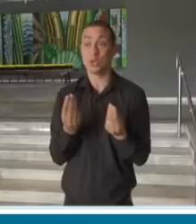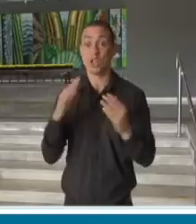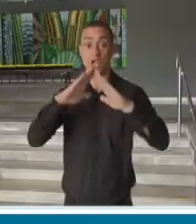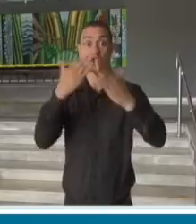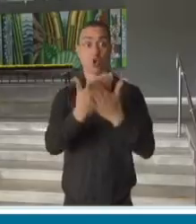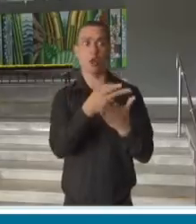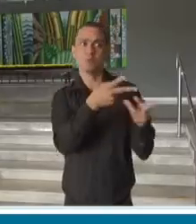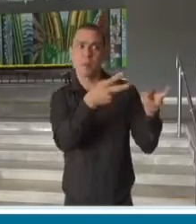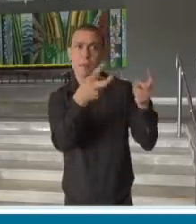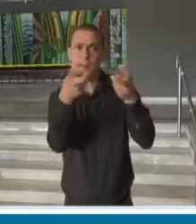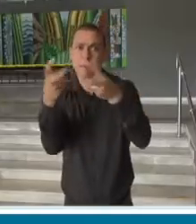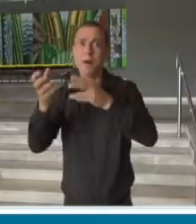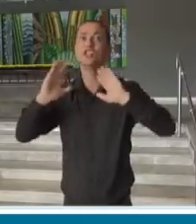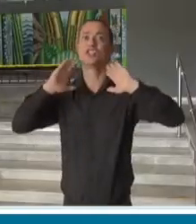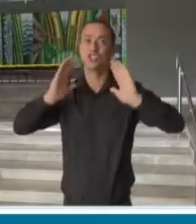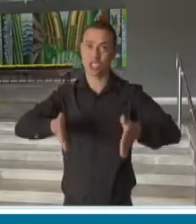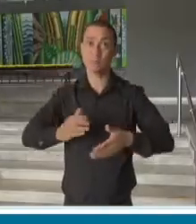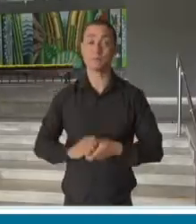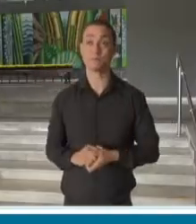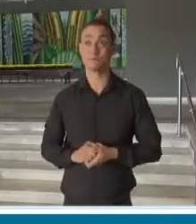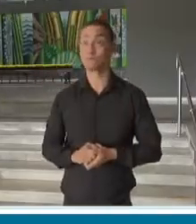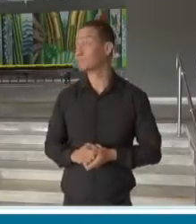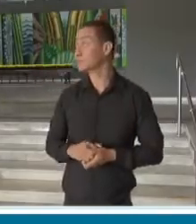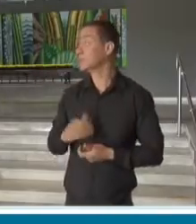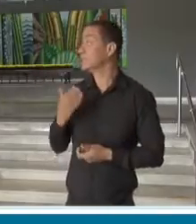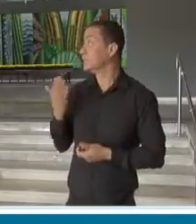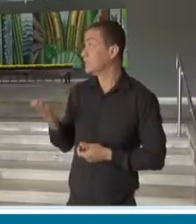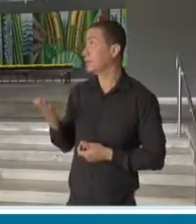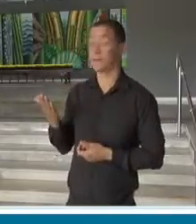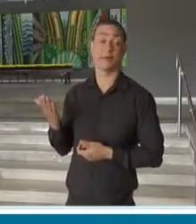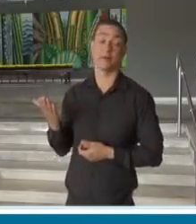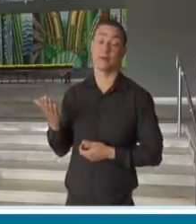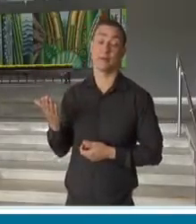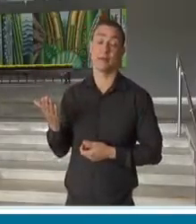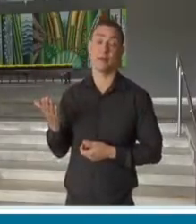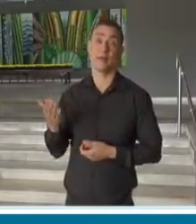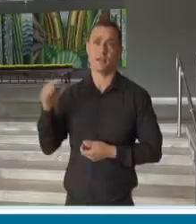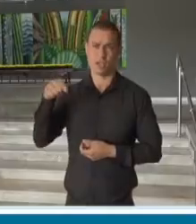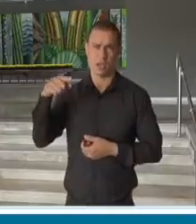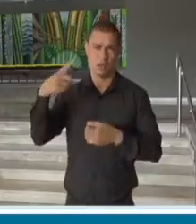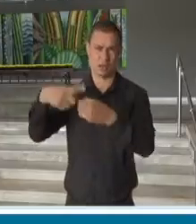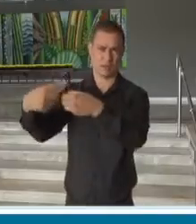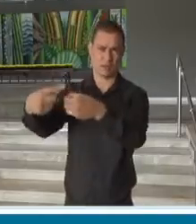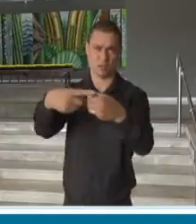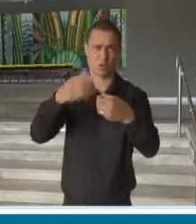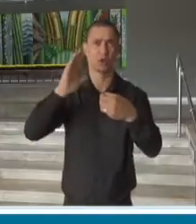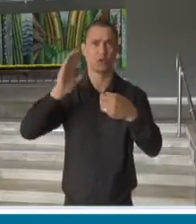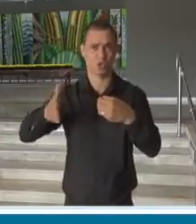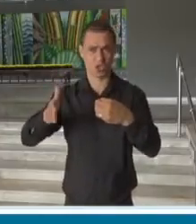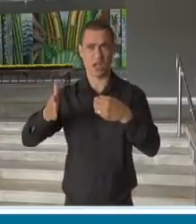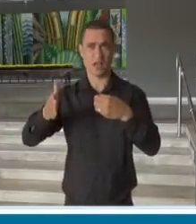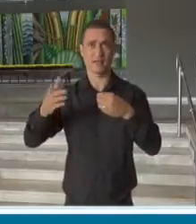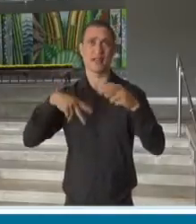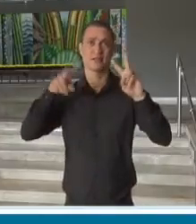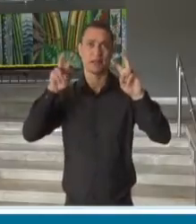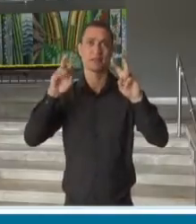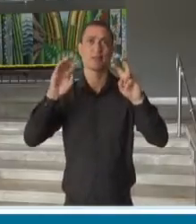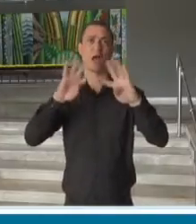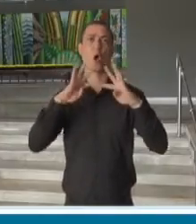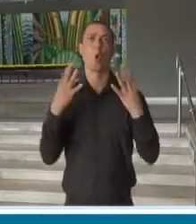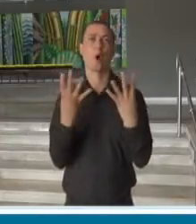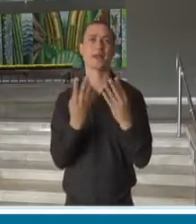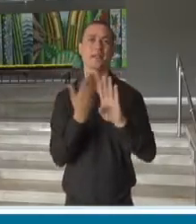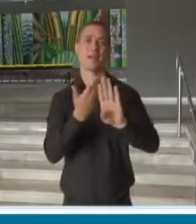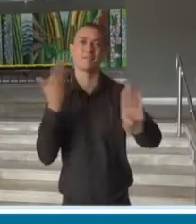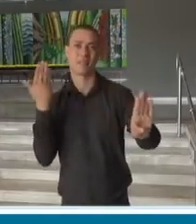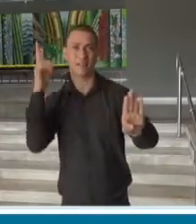escolas. A medida do decreto anterior já foi alterada quando a questão da quarentena, então, desde o